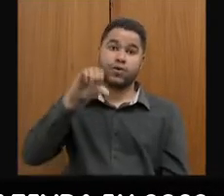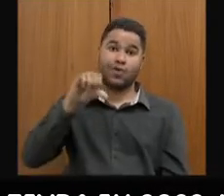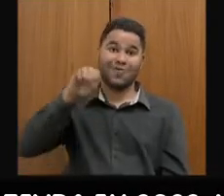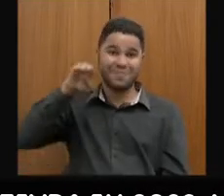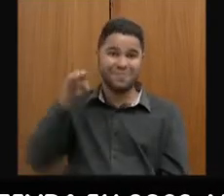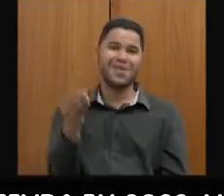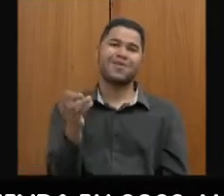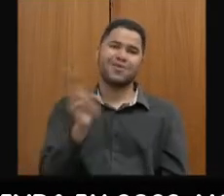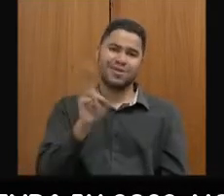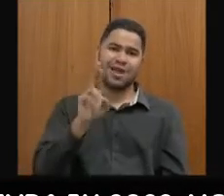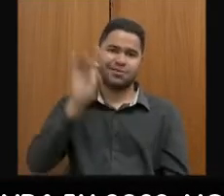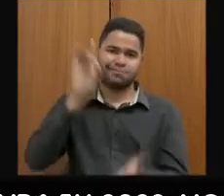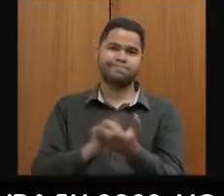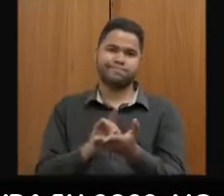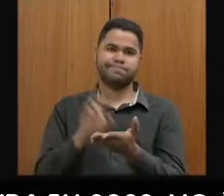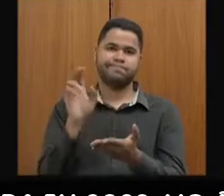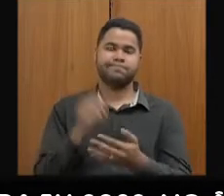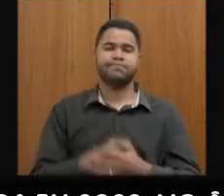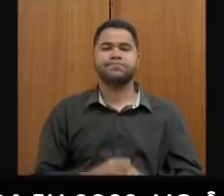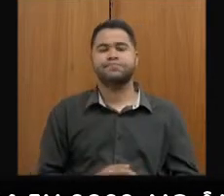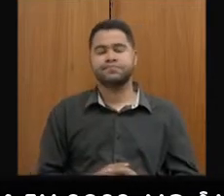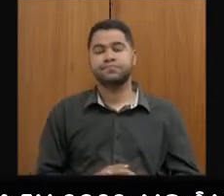absolutos. Próximo, favor.